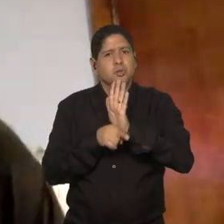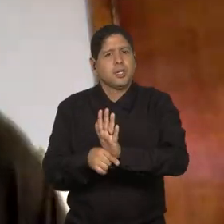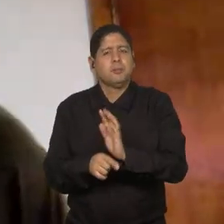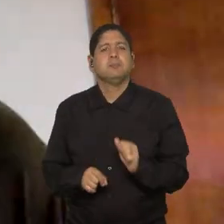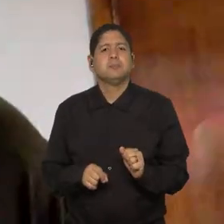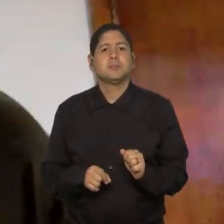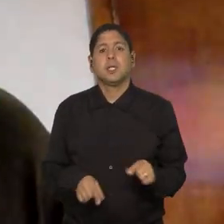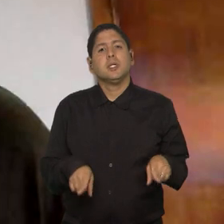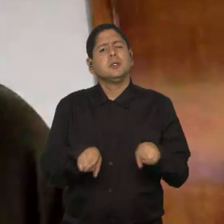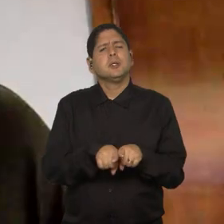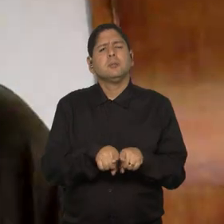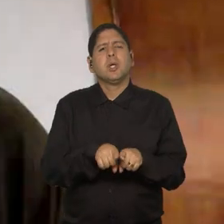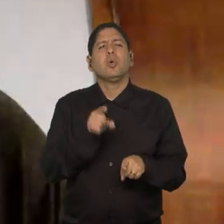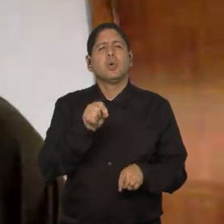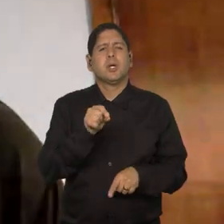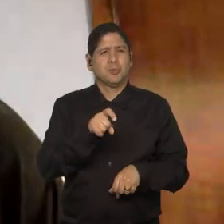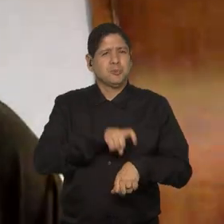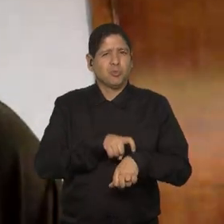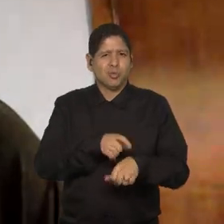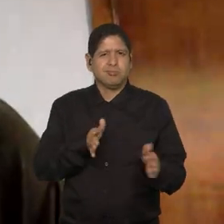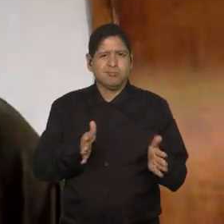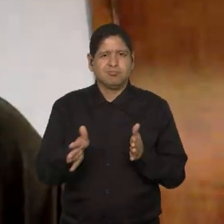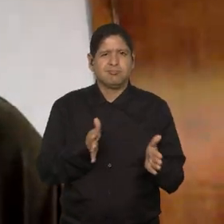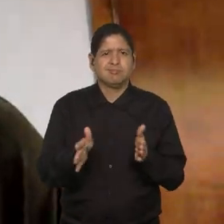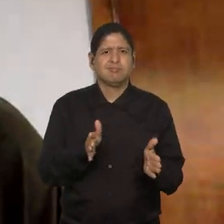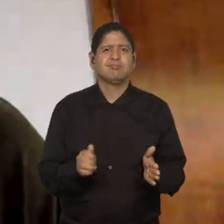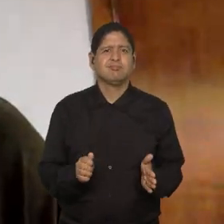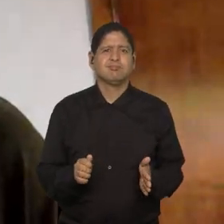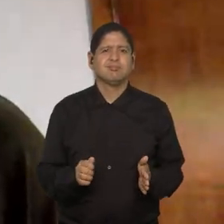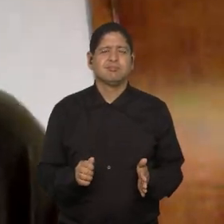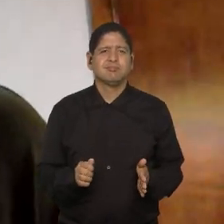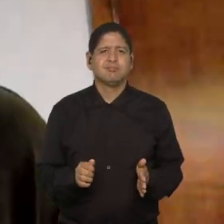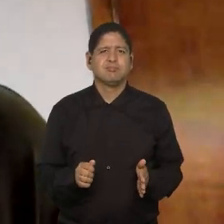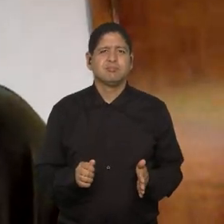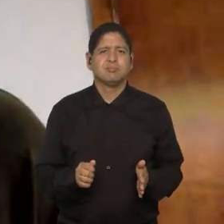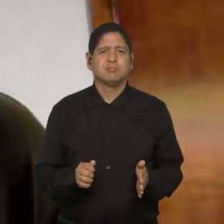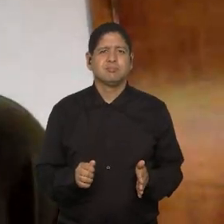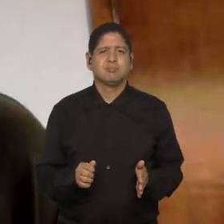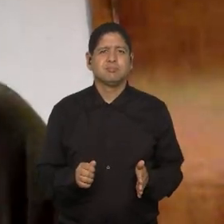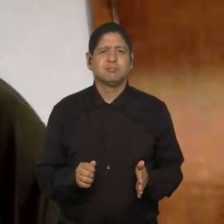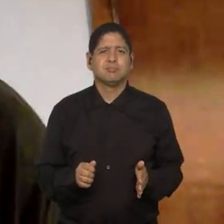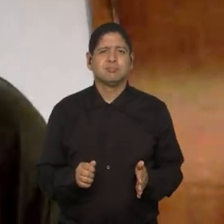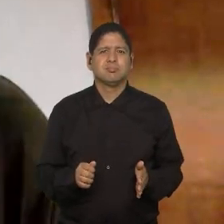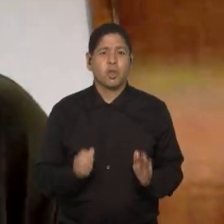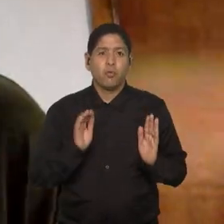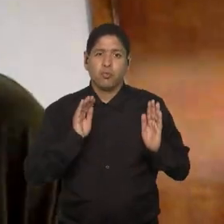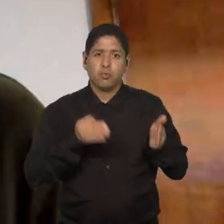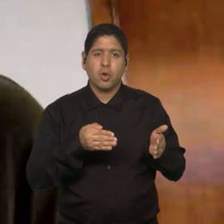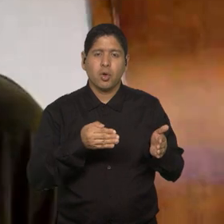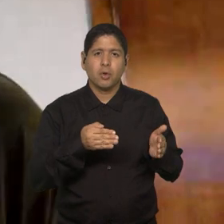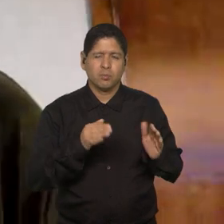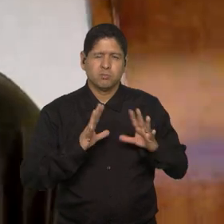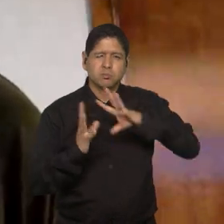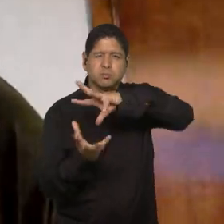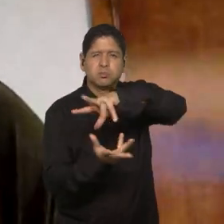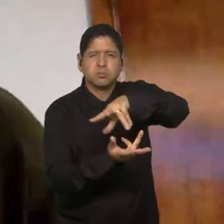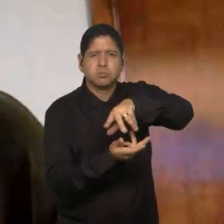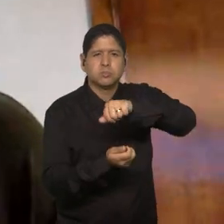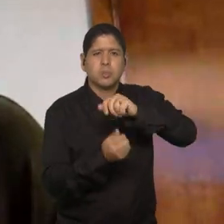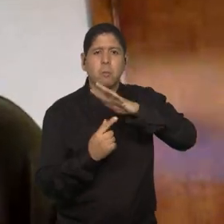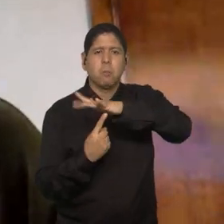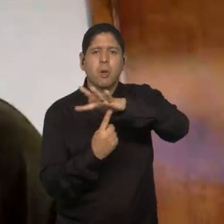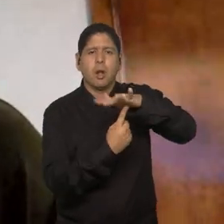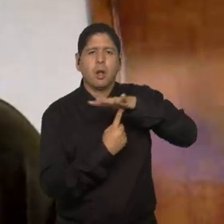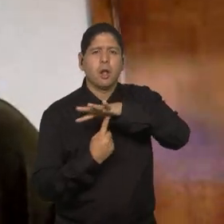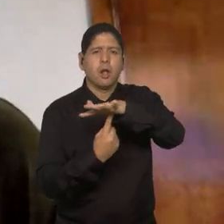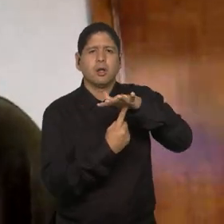também, no momento de foco mundial no meio ambiente,